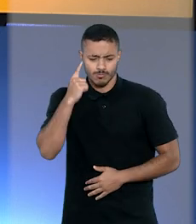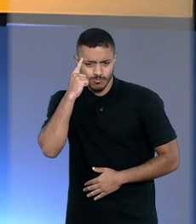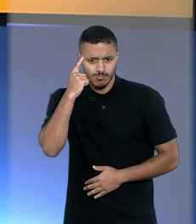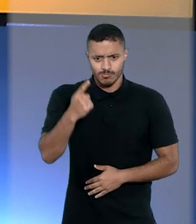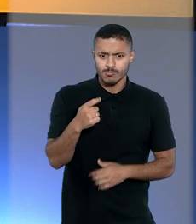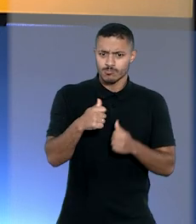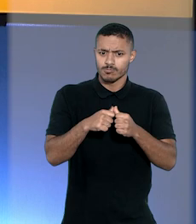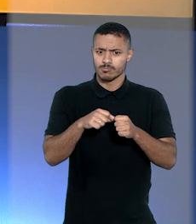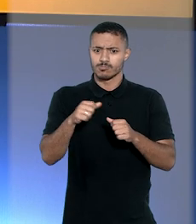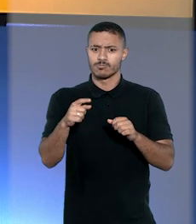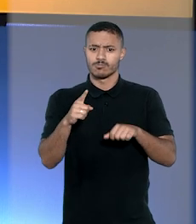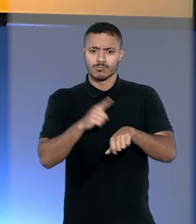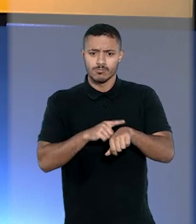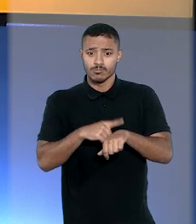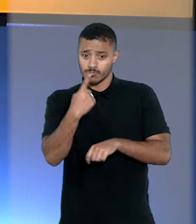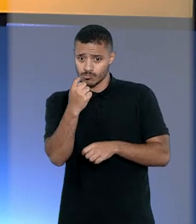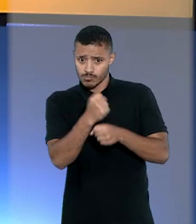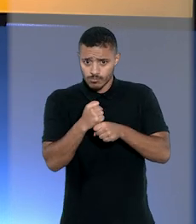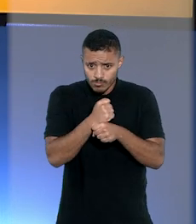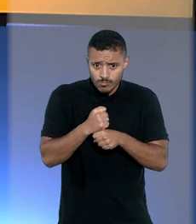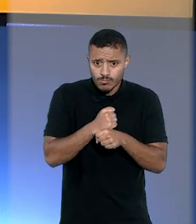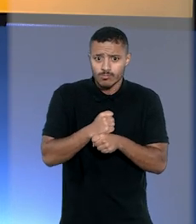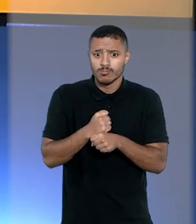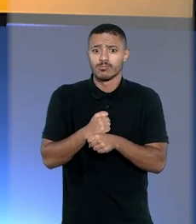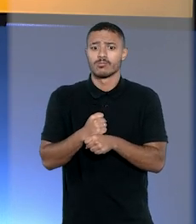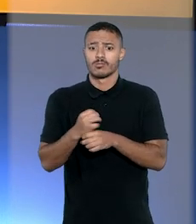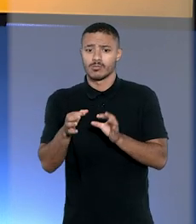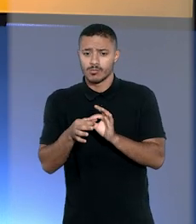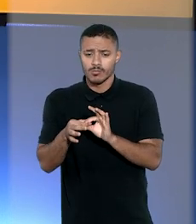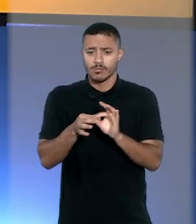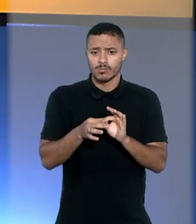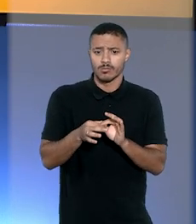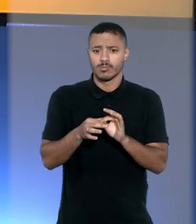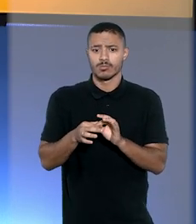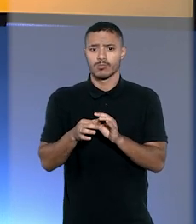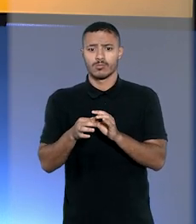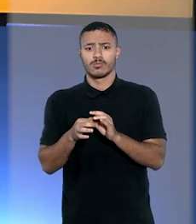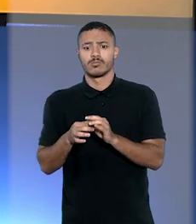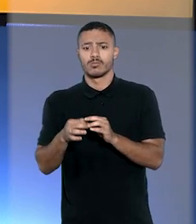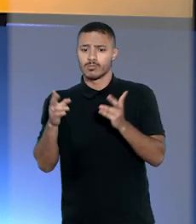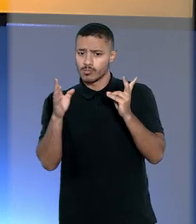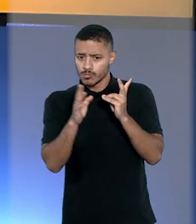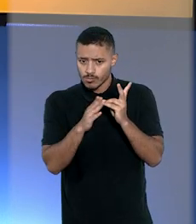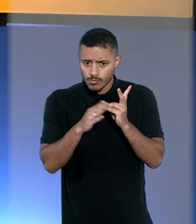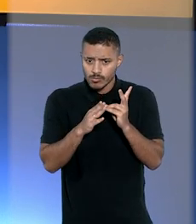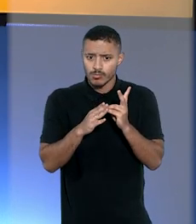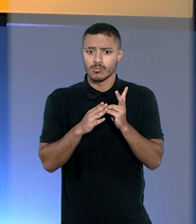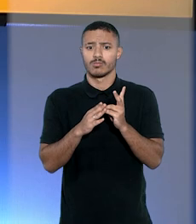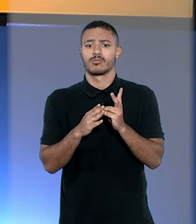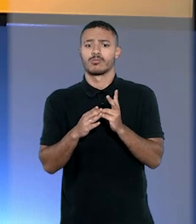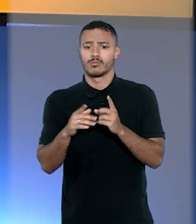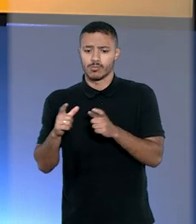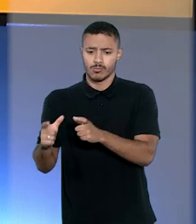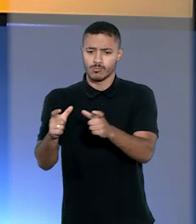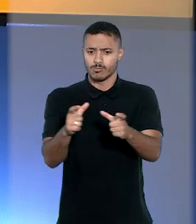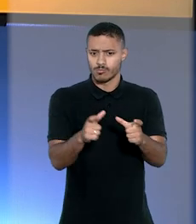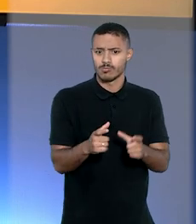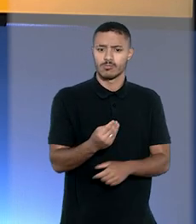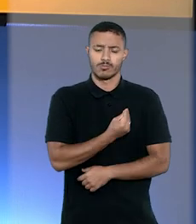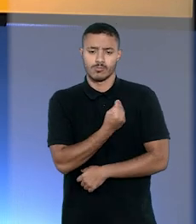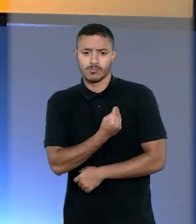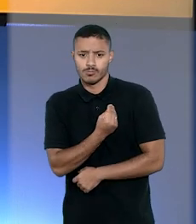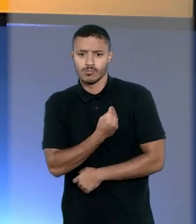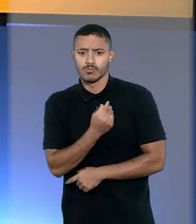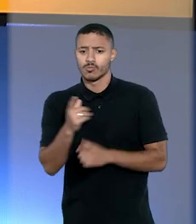manteve decisão que estabeleceu o prazo de até um ano para que a União e a Fundação Nacional do Índio destinem